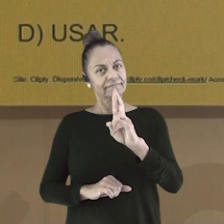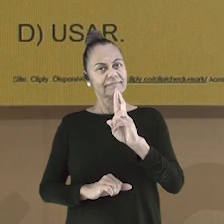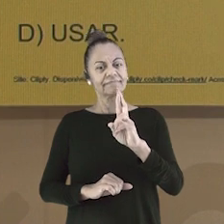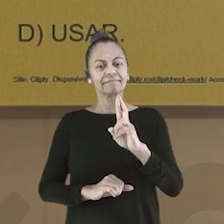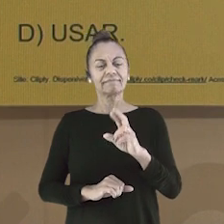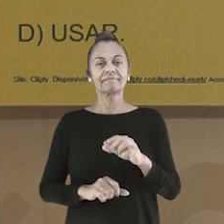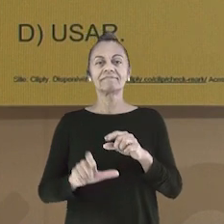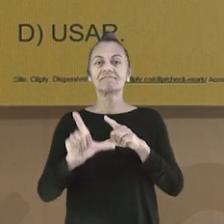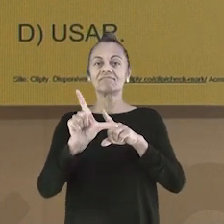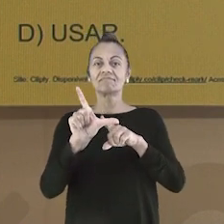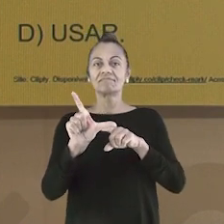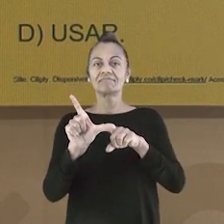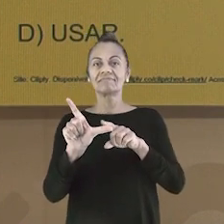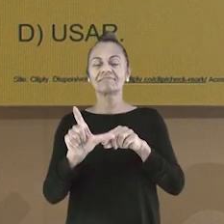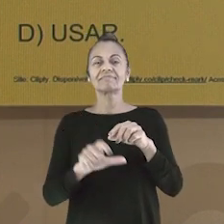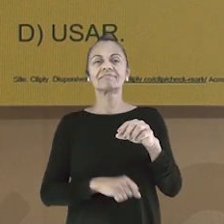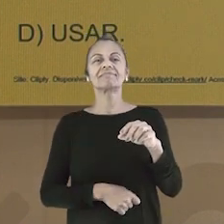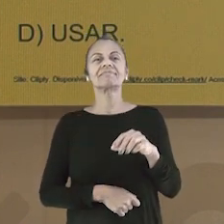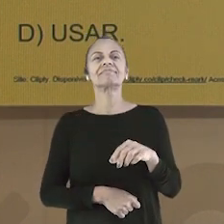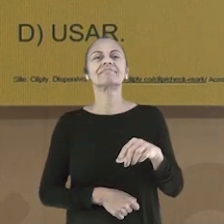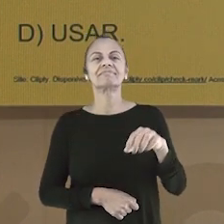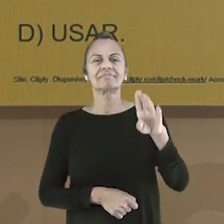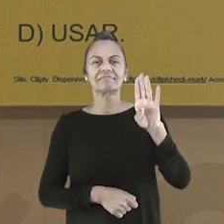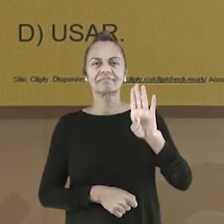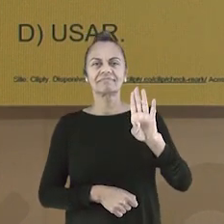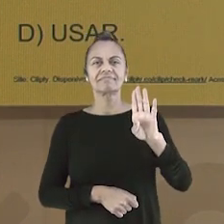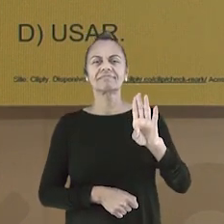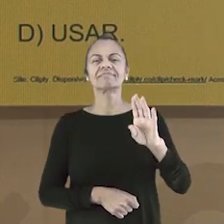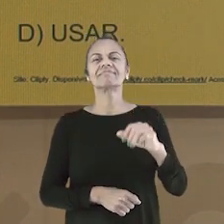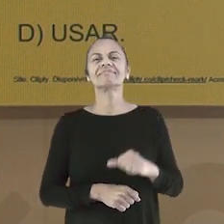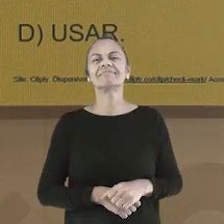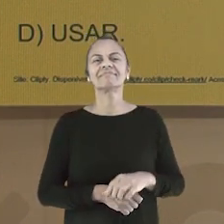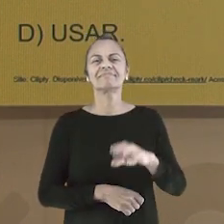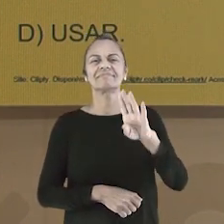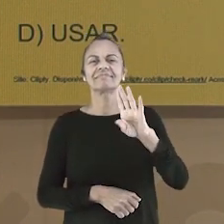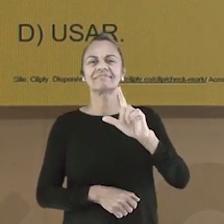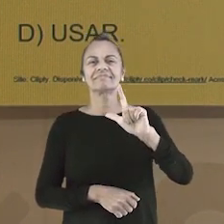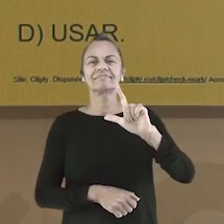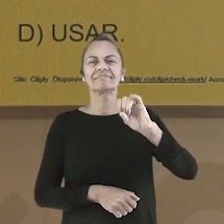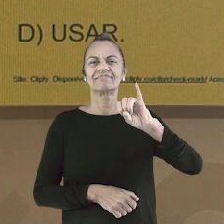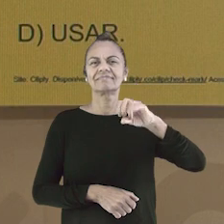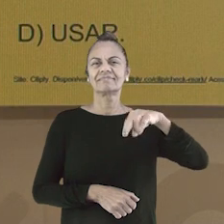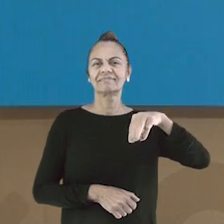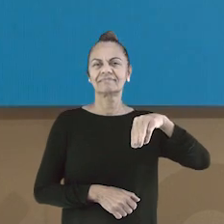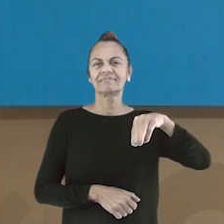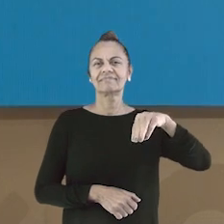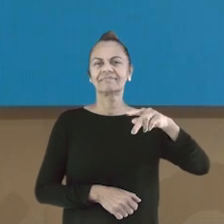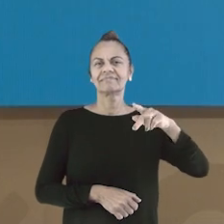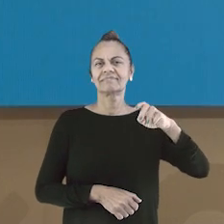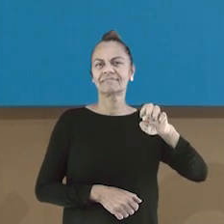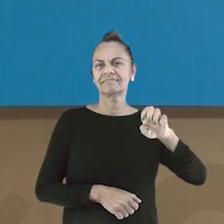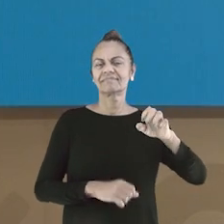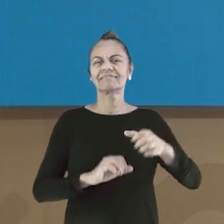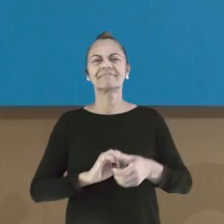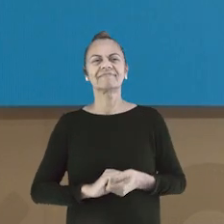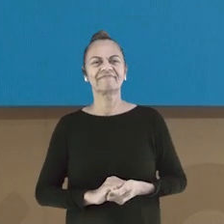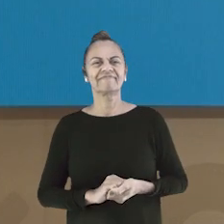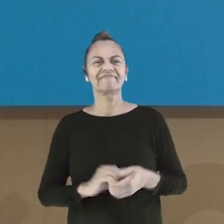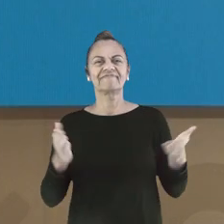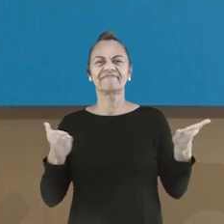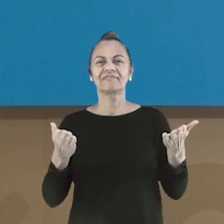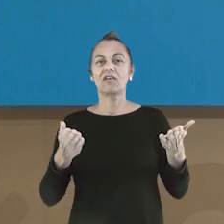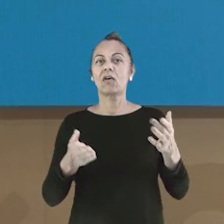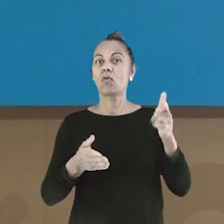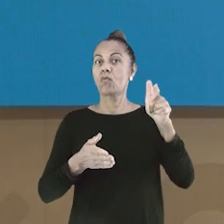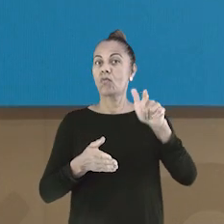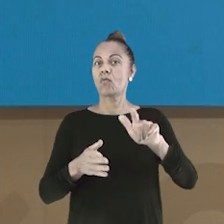Resposta da questão 2. É a letra B. Limpe. Acertaram? Vamos para mais uma placa